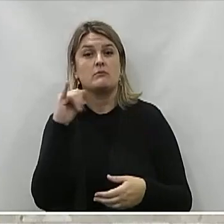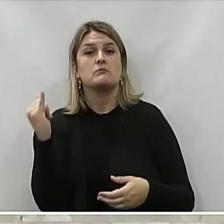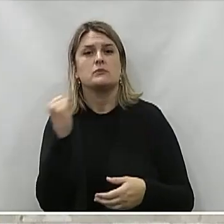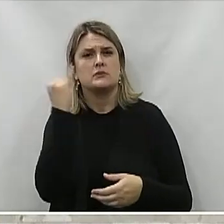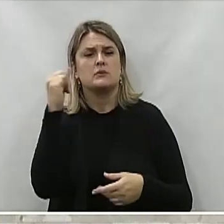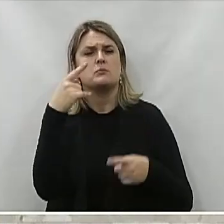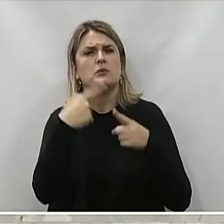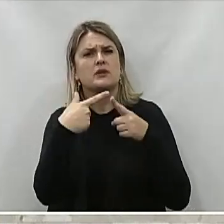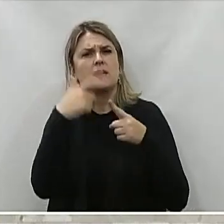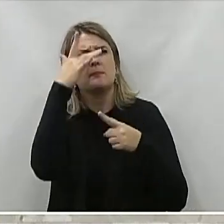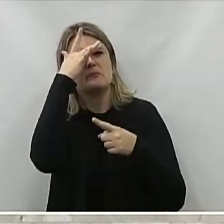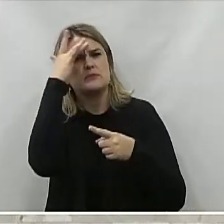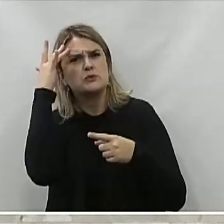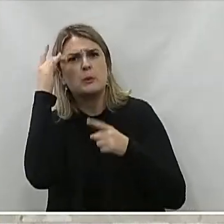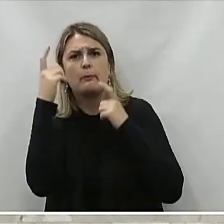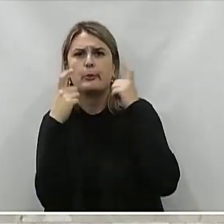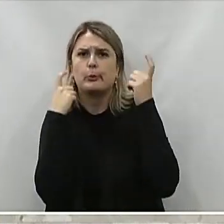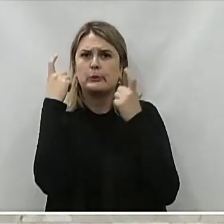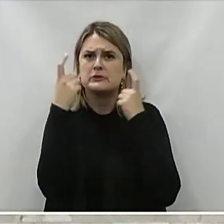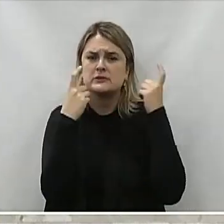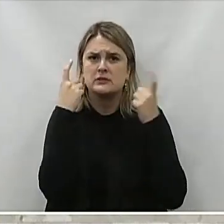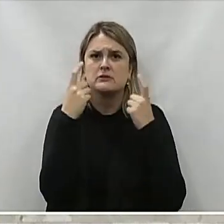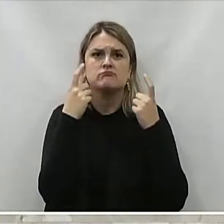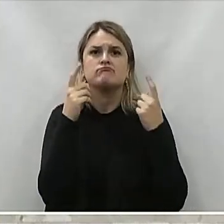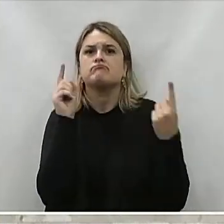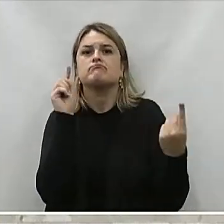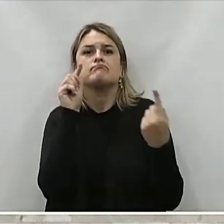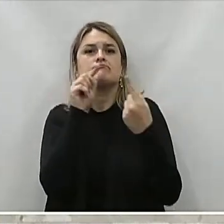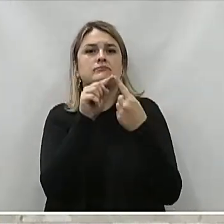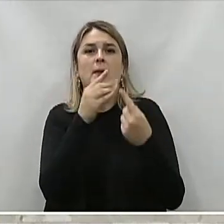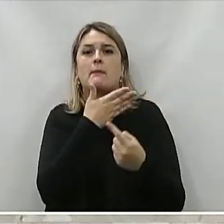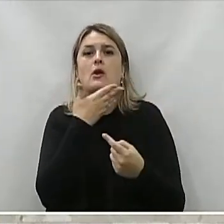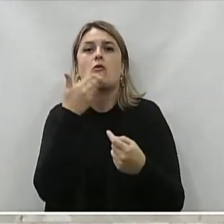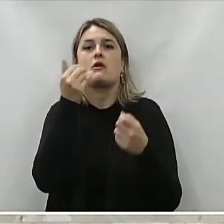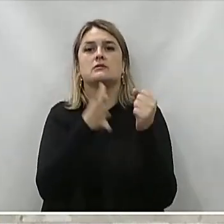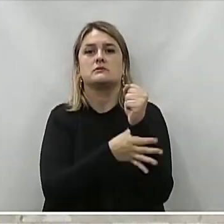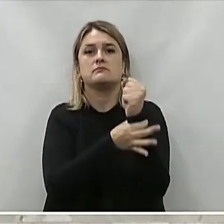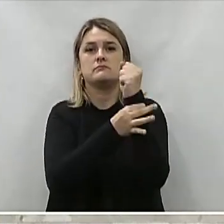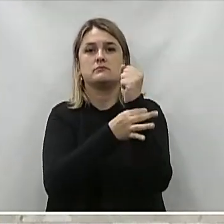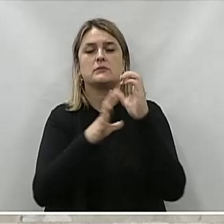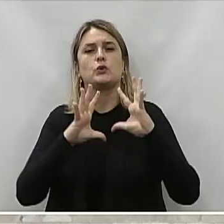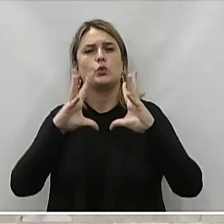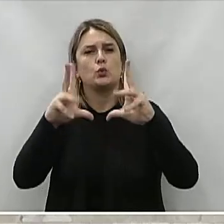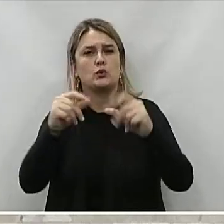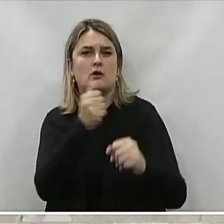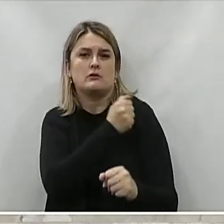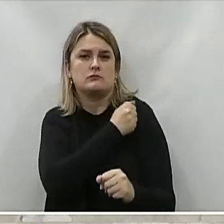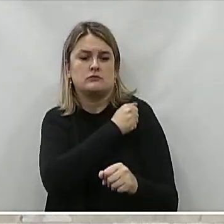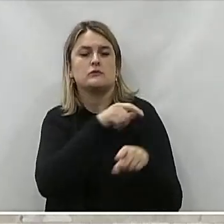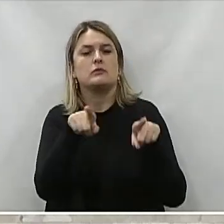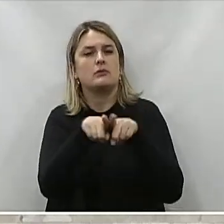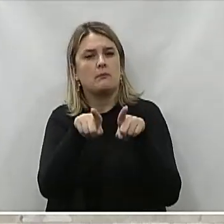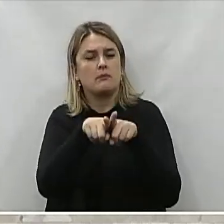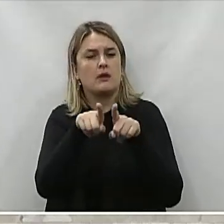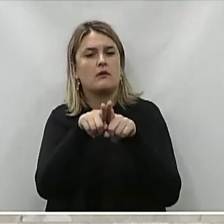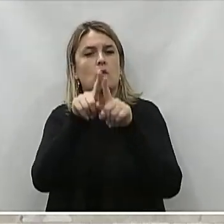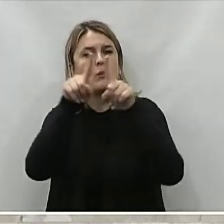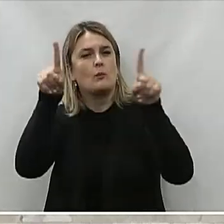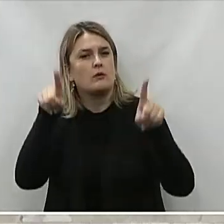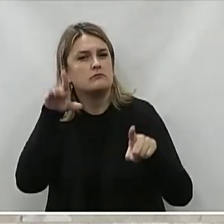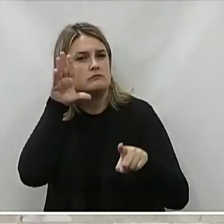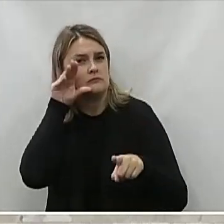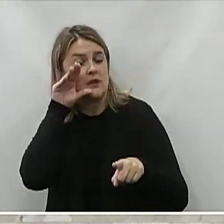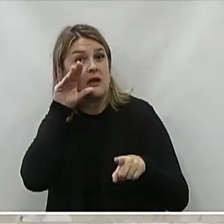A pedido de munícipes Com o objetivo De trazer maior segurança Para as crianças E funcionários Trazendo aos pais Crianças e